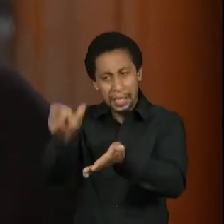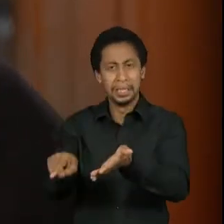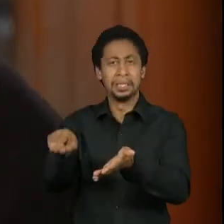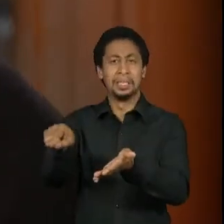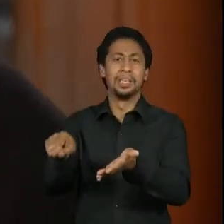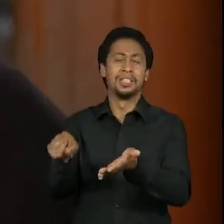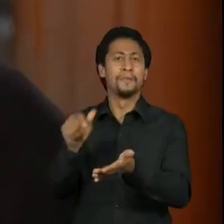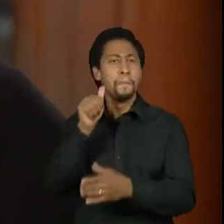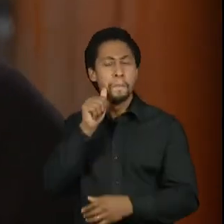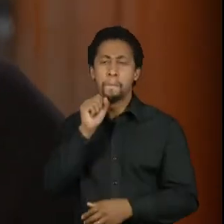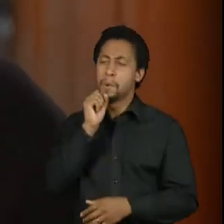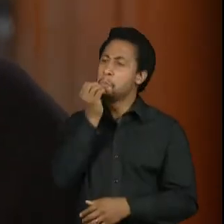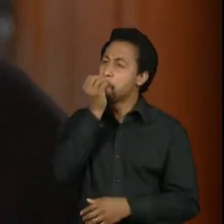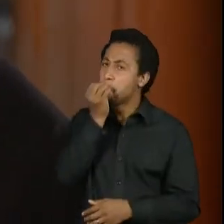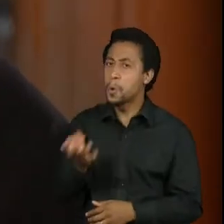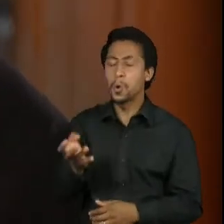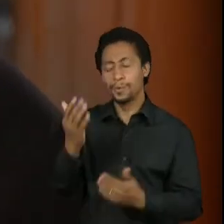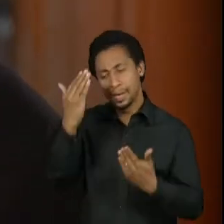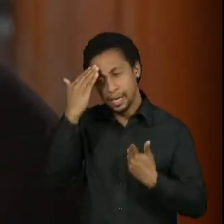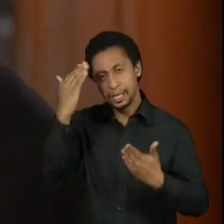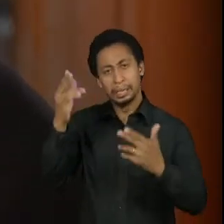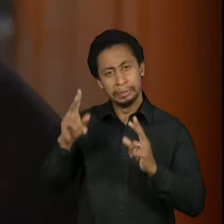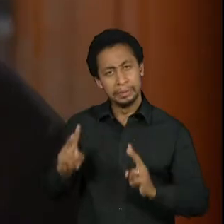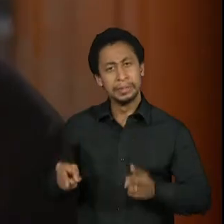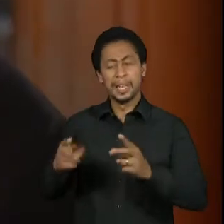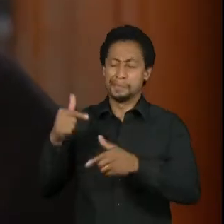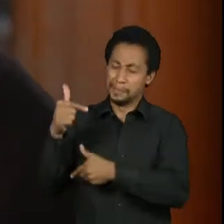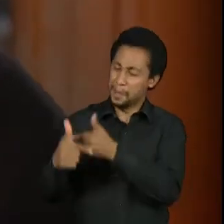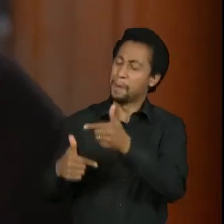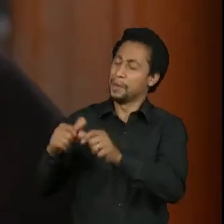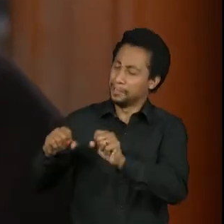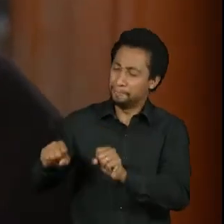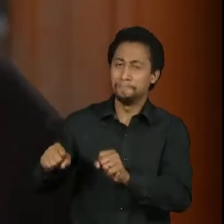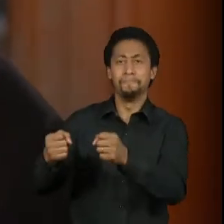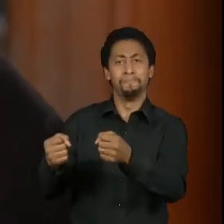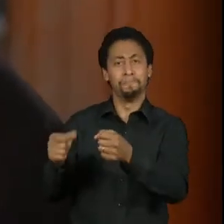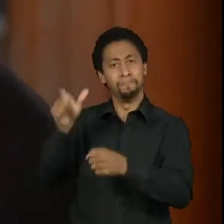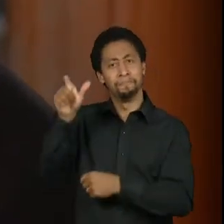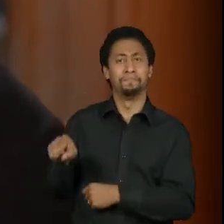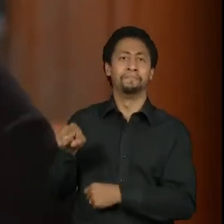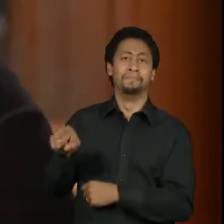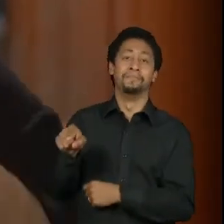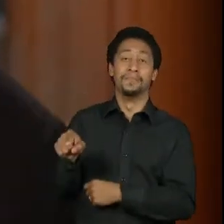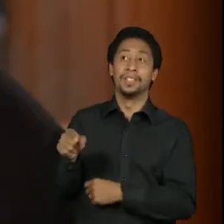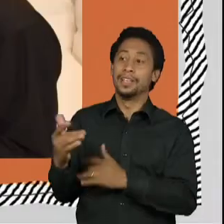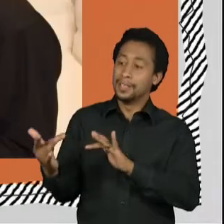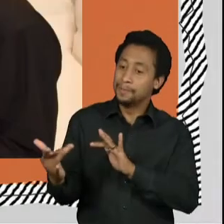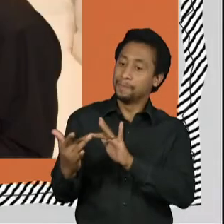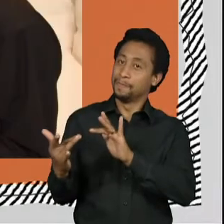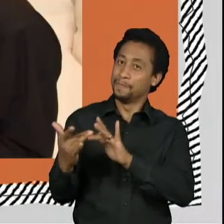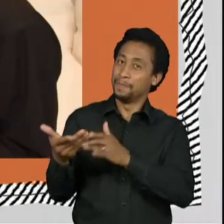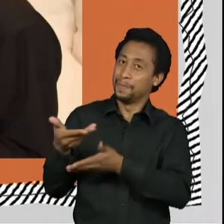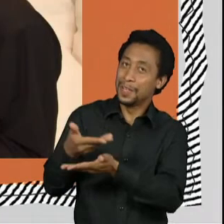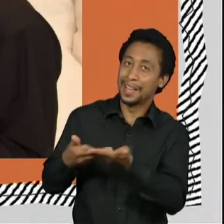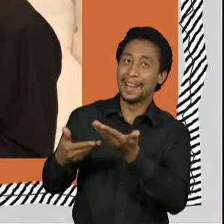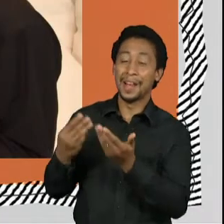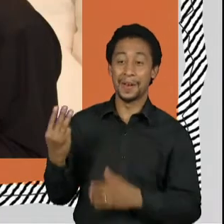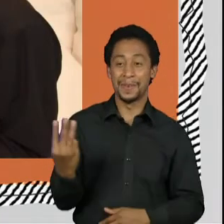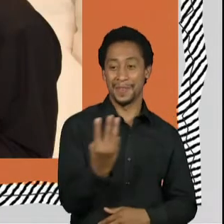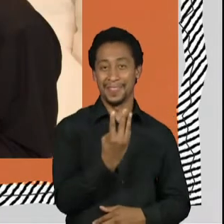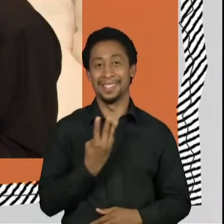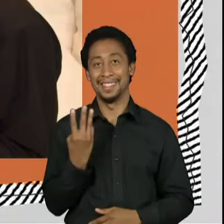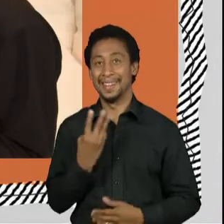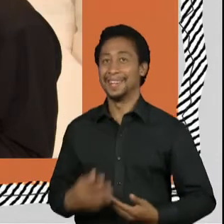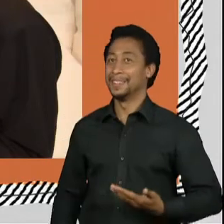grata, uma pessoa empenhada, trabalhadora. Então, a gente se encontrou, as três, a gente criou